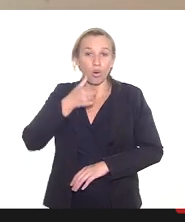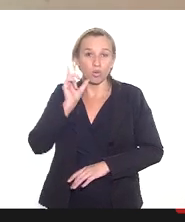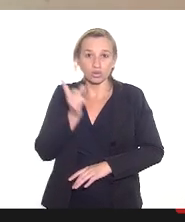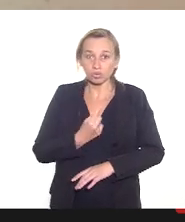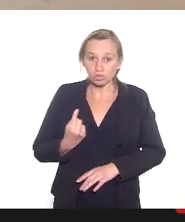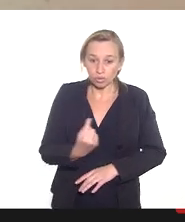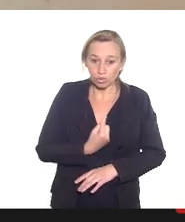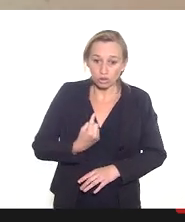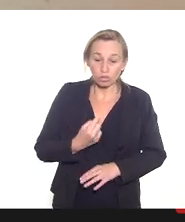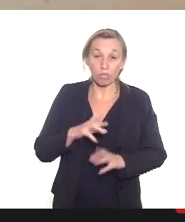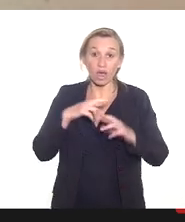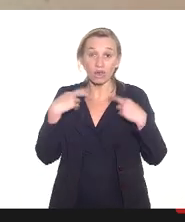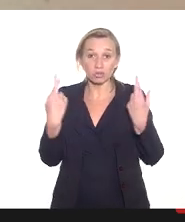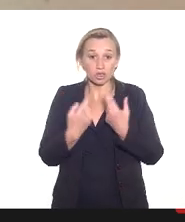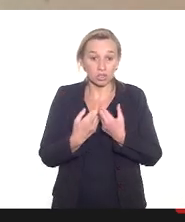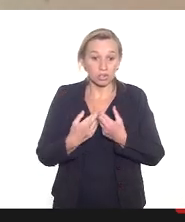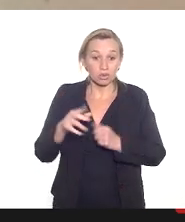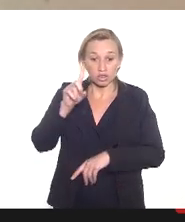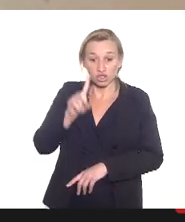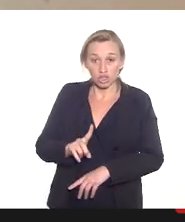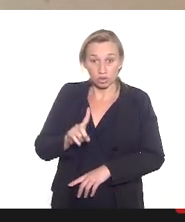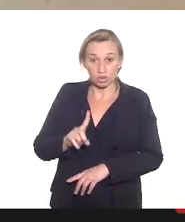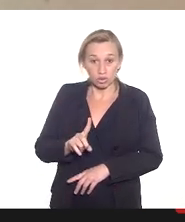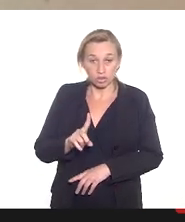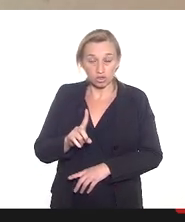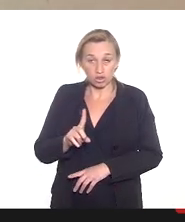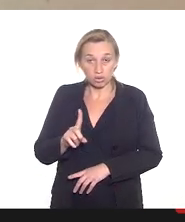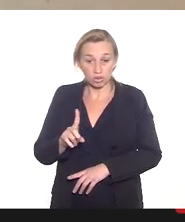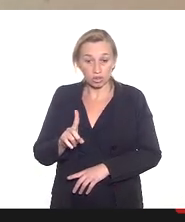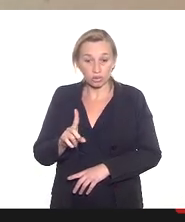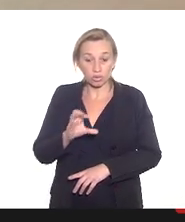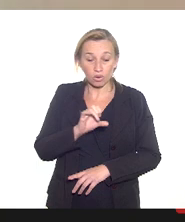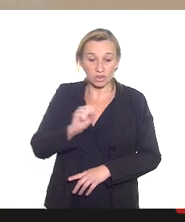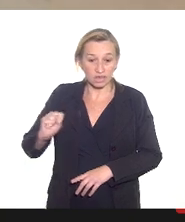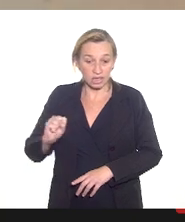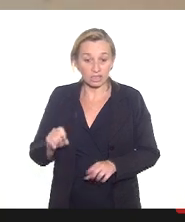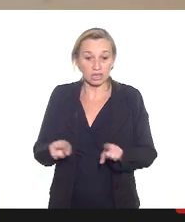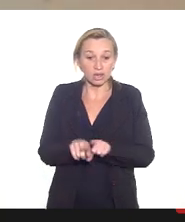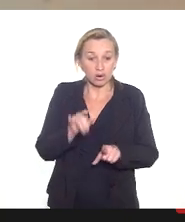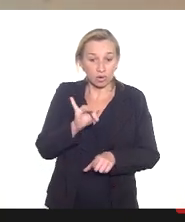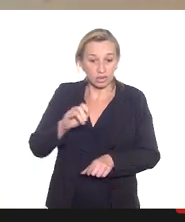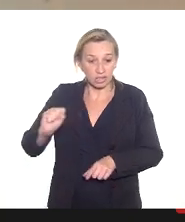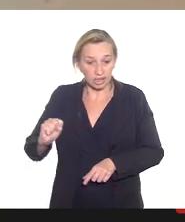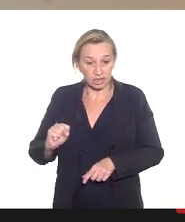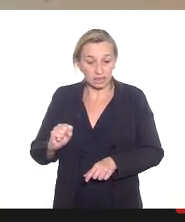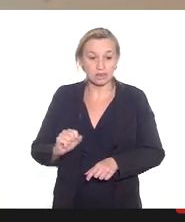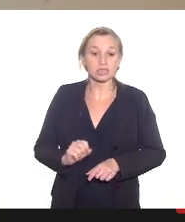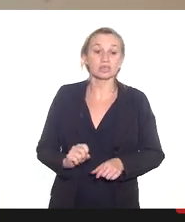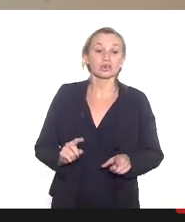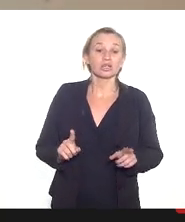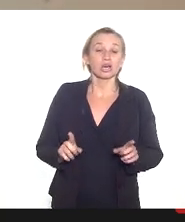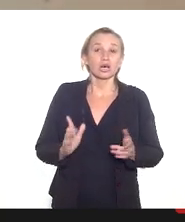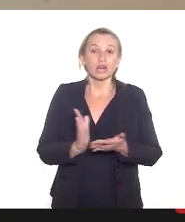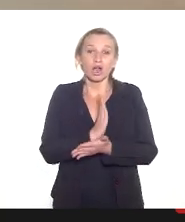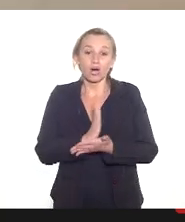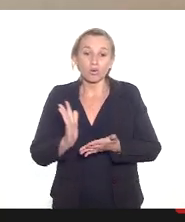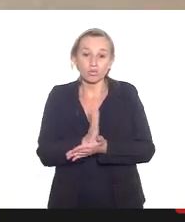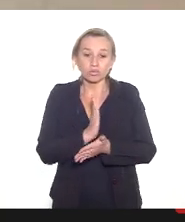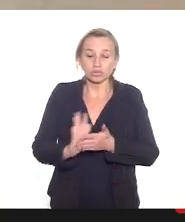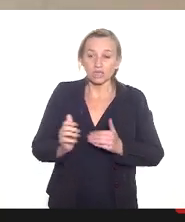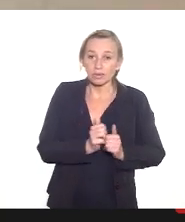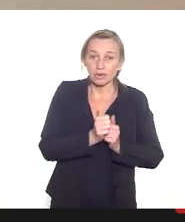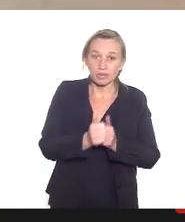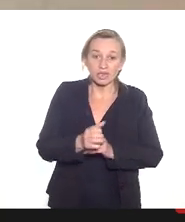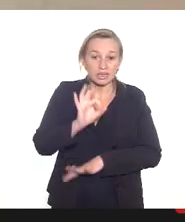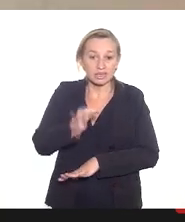numa reunião com a diretoria do POSEMES e com a SES em que foram dados alguns encaminhamentos exatamente